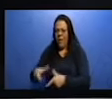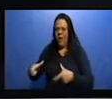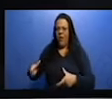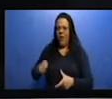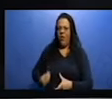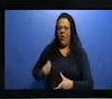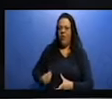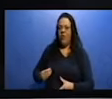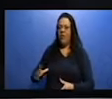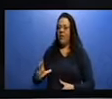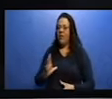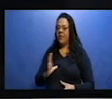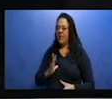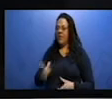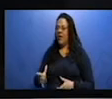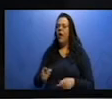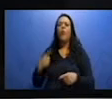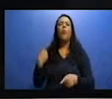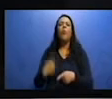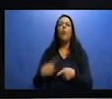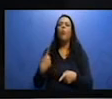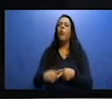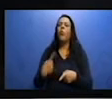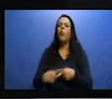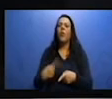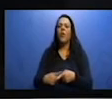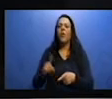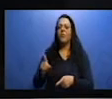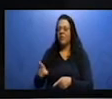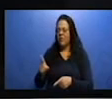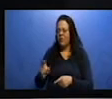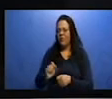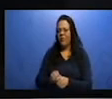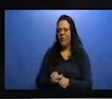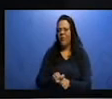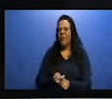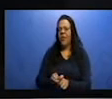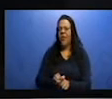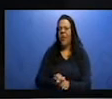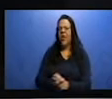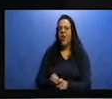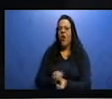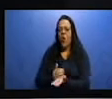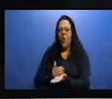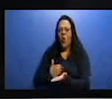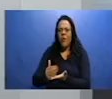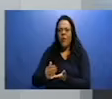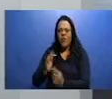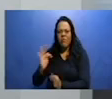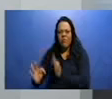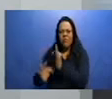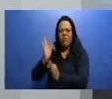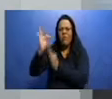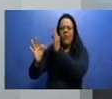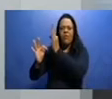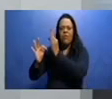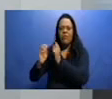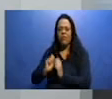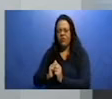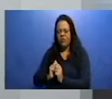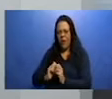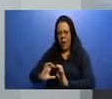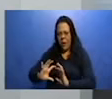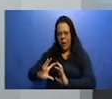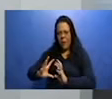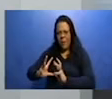através da mecanização do campo, a utilização cada vez mais crescente de tecnologias e maquinários no campo, substituindo a mão de